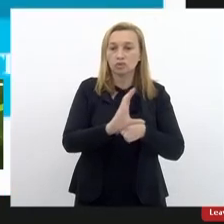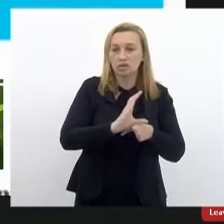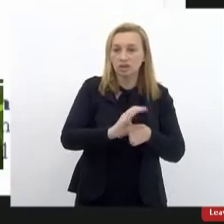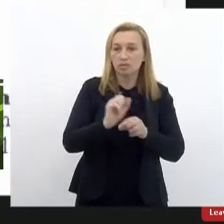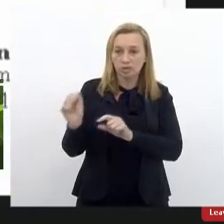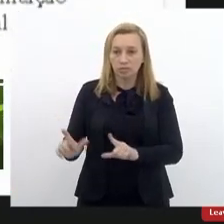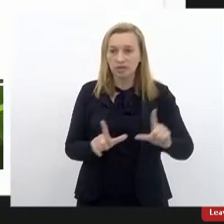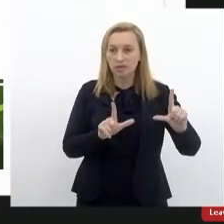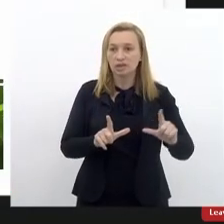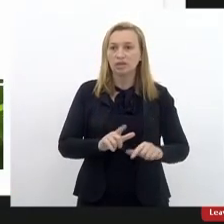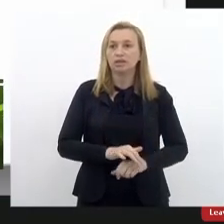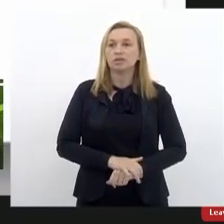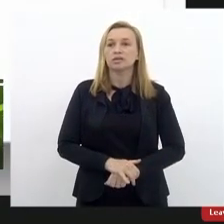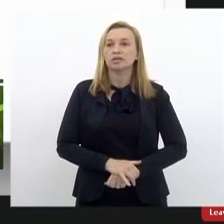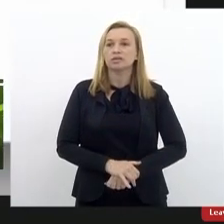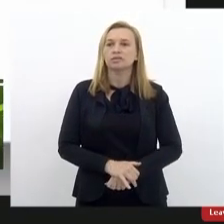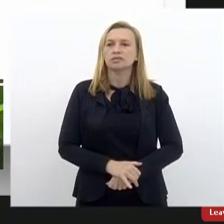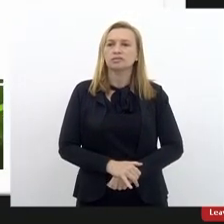gentileza?